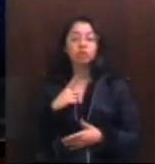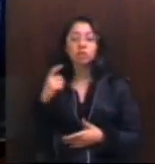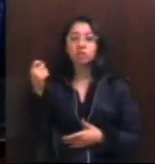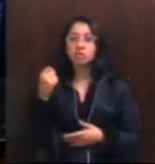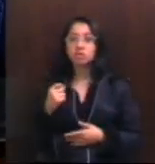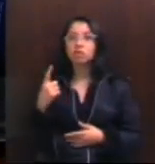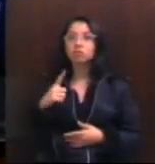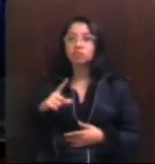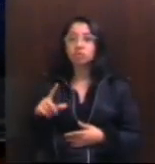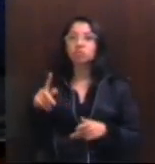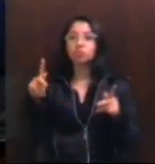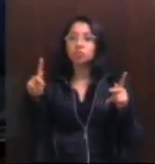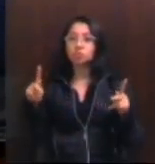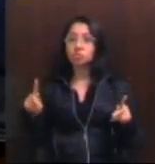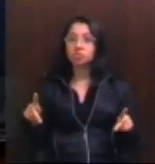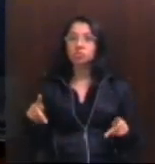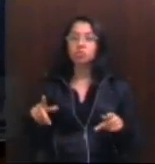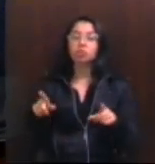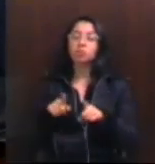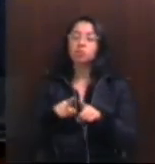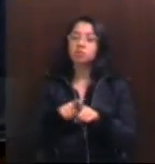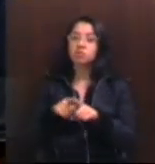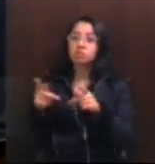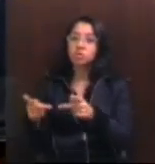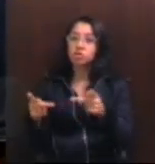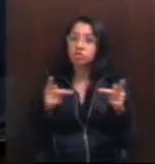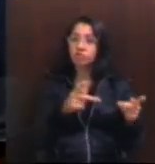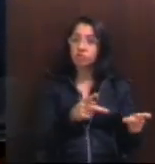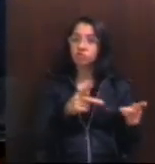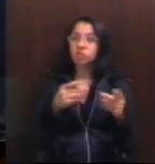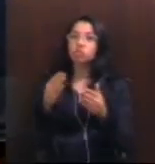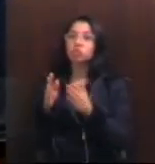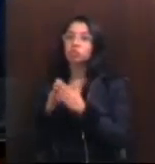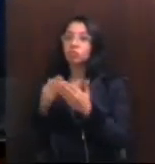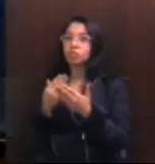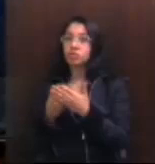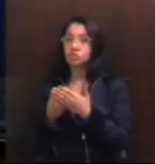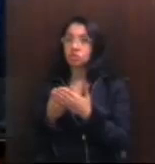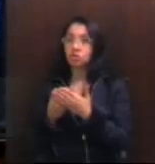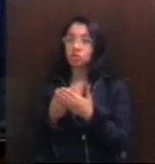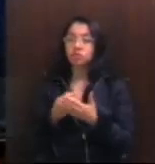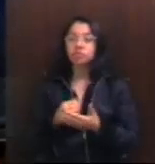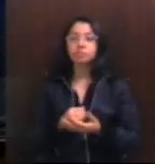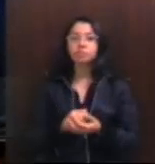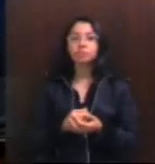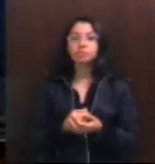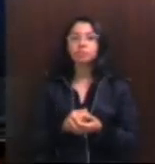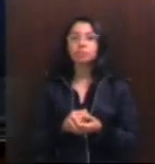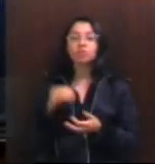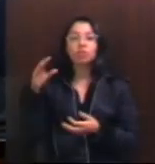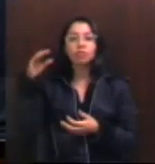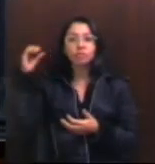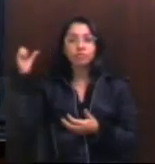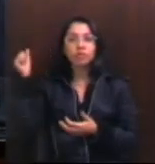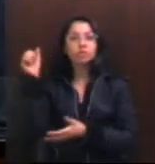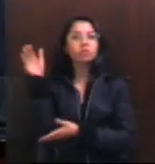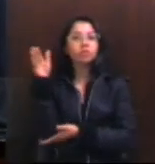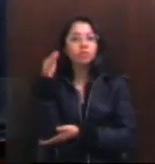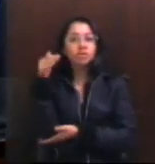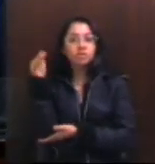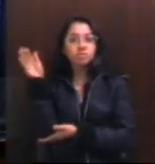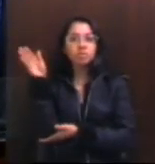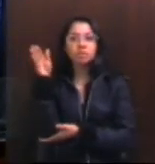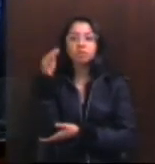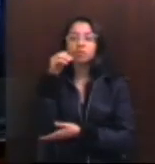pessoas, e a Justara visitou, e outras pessoas que estão aqui presentes ocupando escolas ou que tiveram escolas, ouviram que as bandeiras são